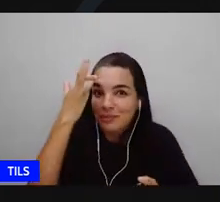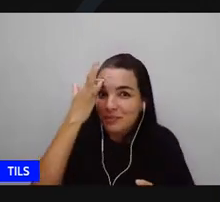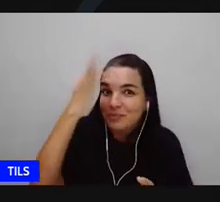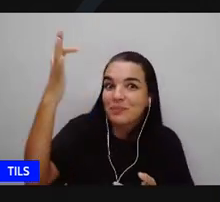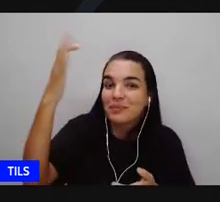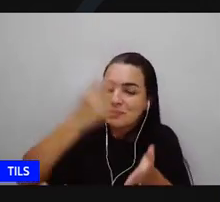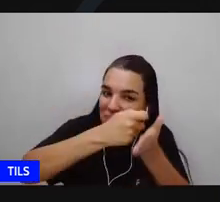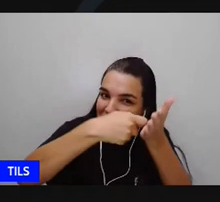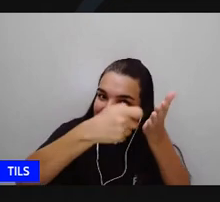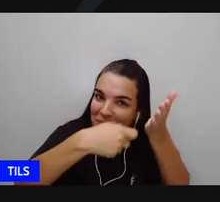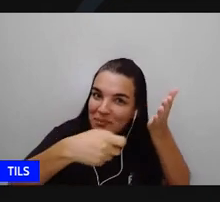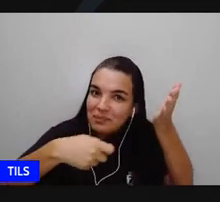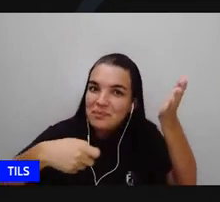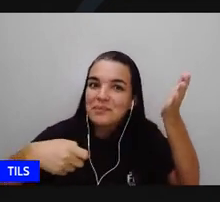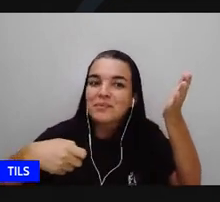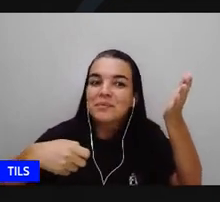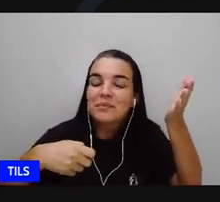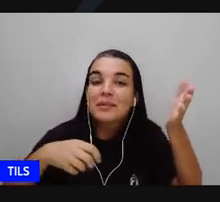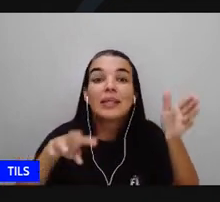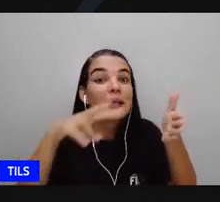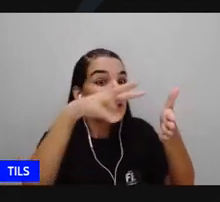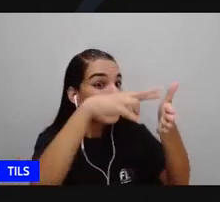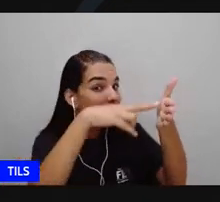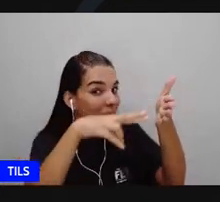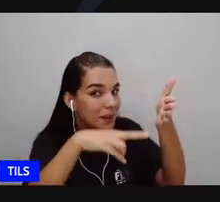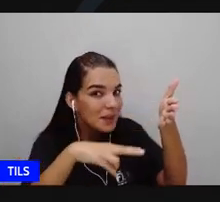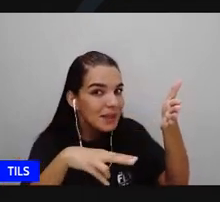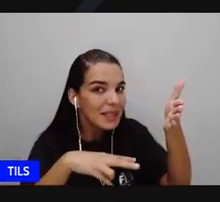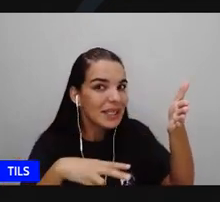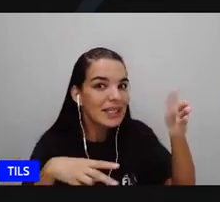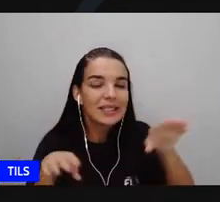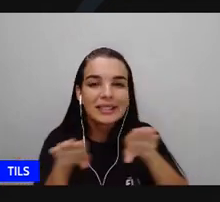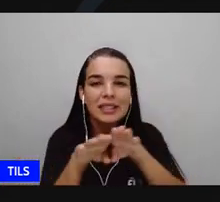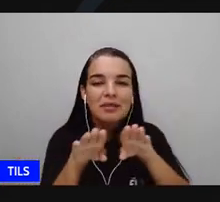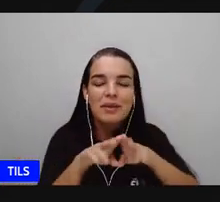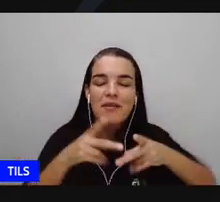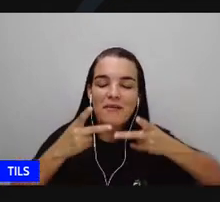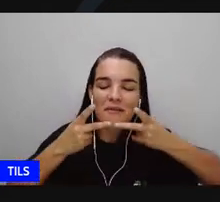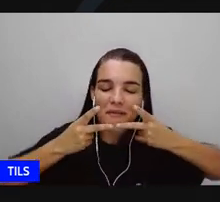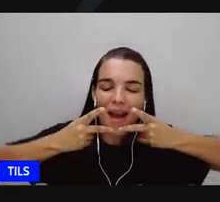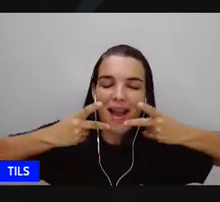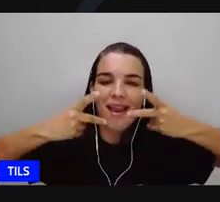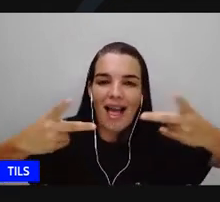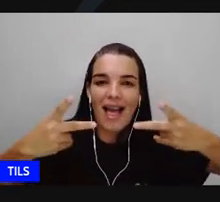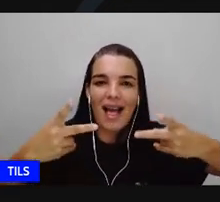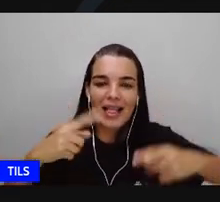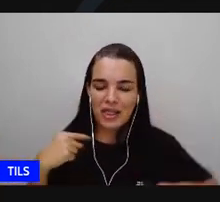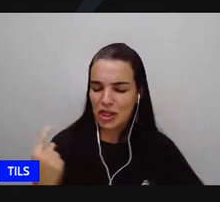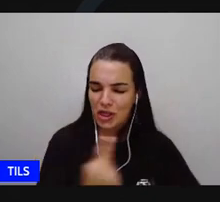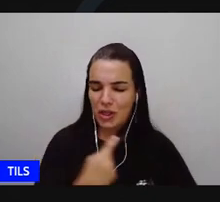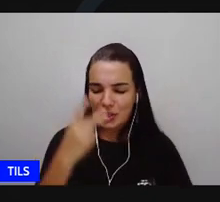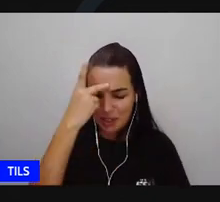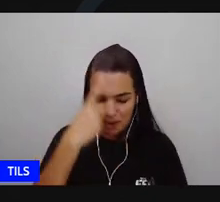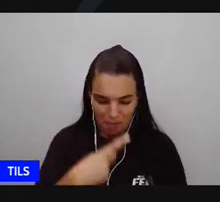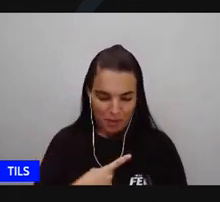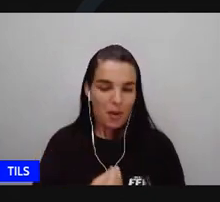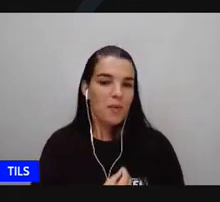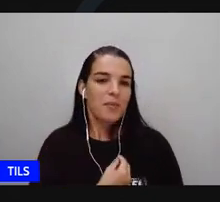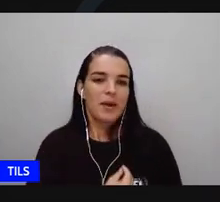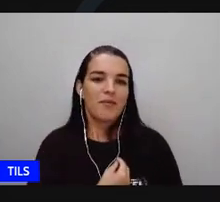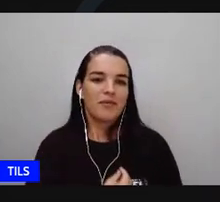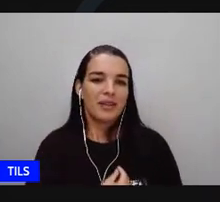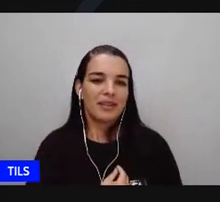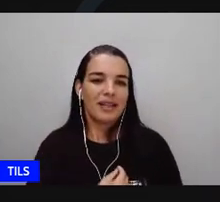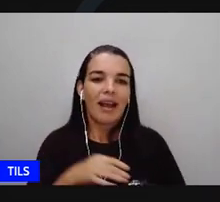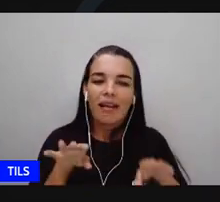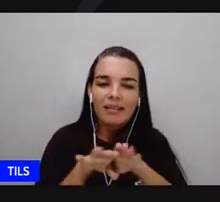escrever sobre ler sobre contar a nossa própria vida e entender a vida de